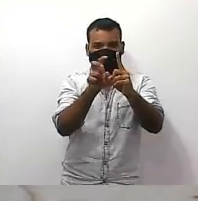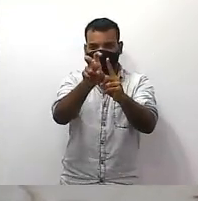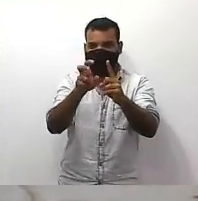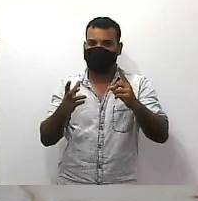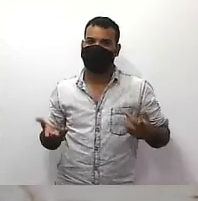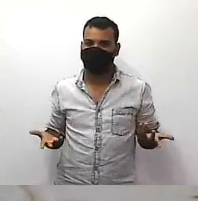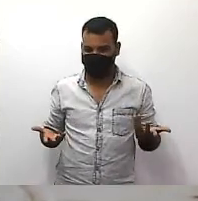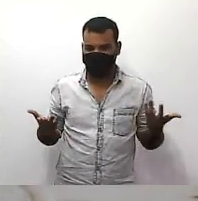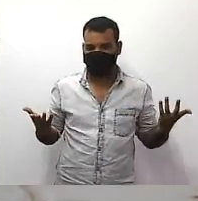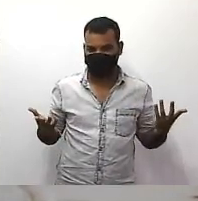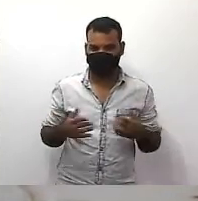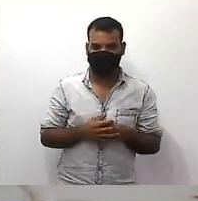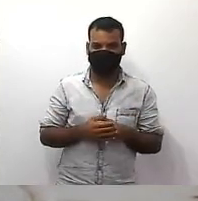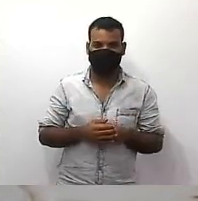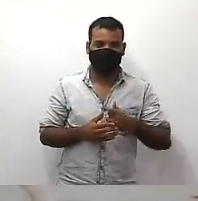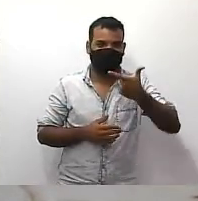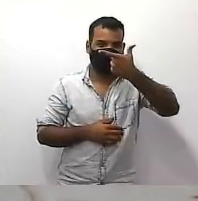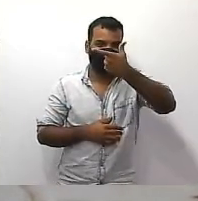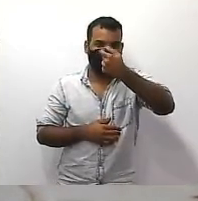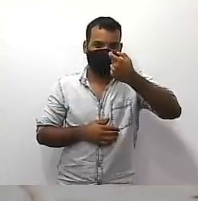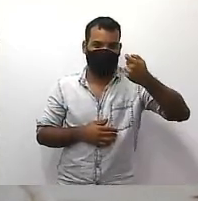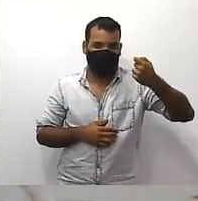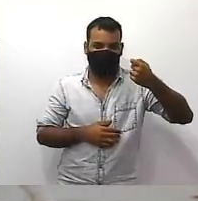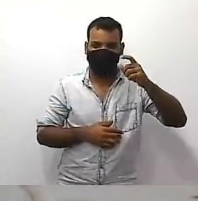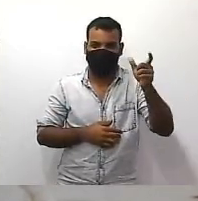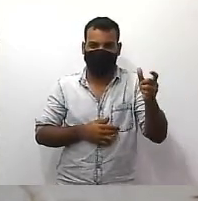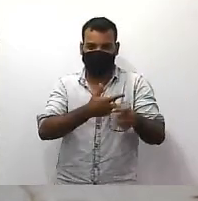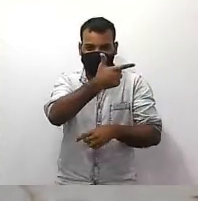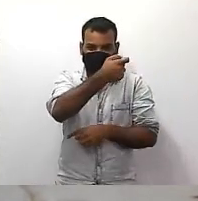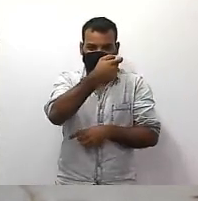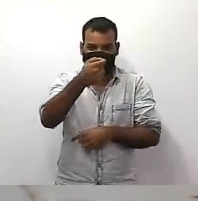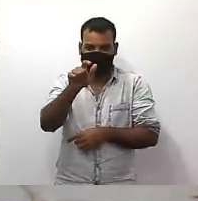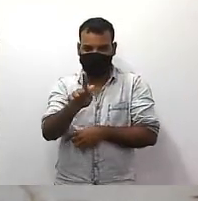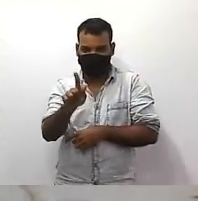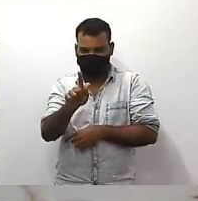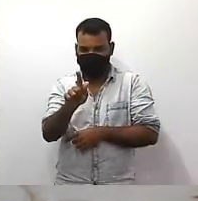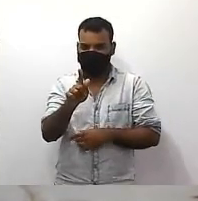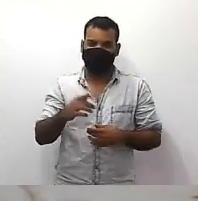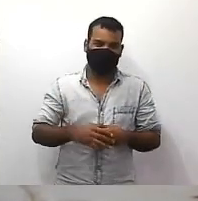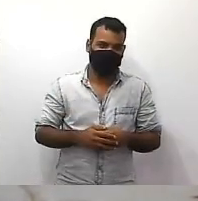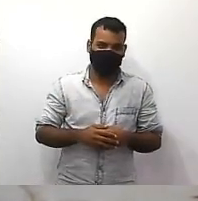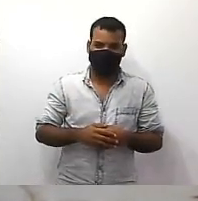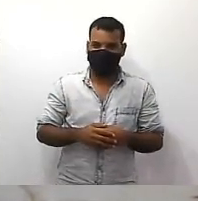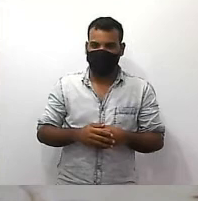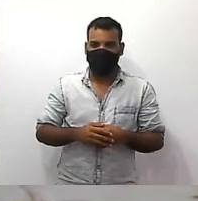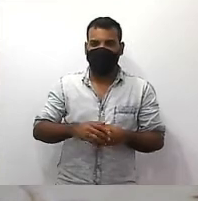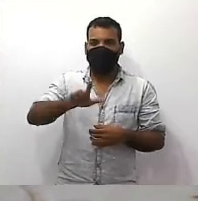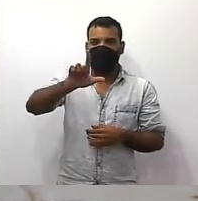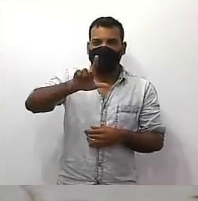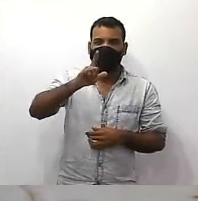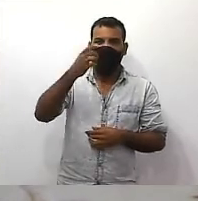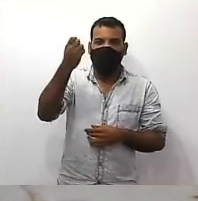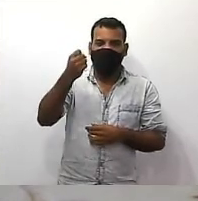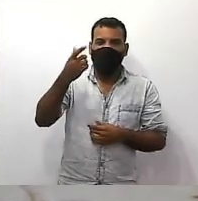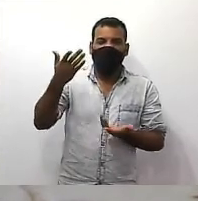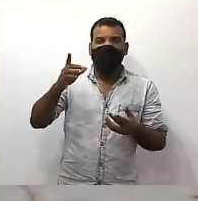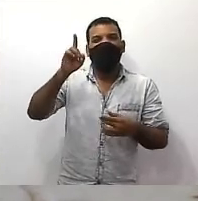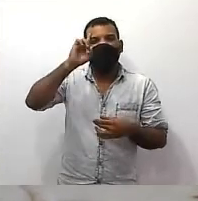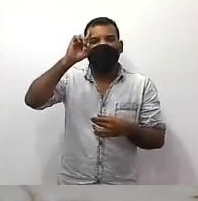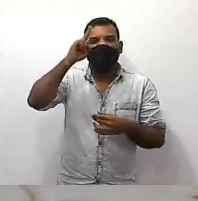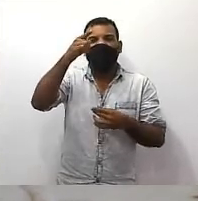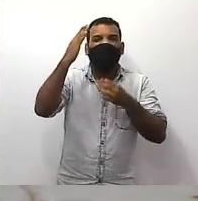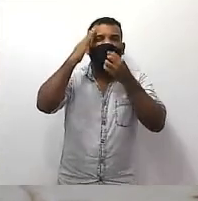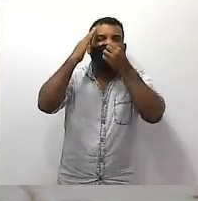relação de um pote de mar de manteiga é meio litro de leite tudo isso é no dia a dia é só você